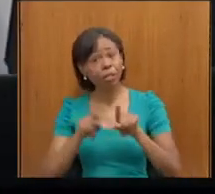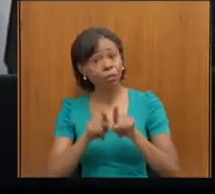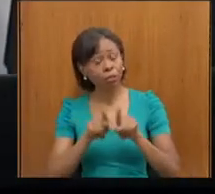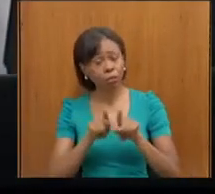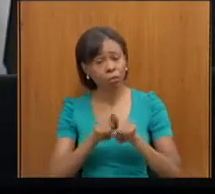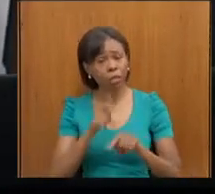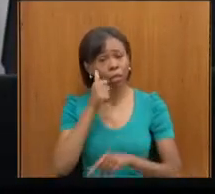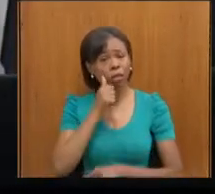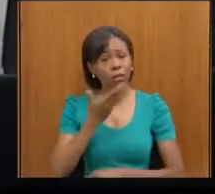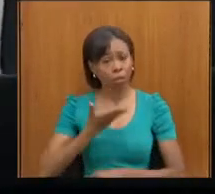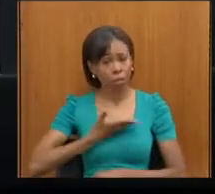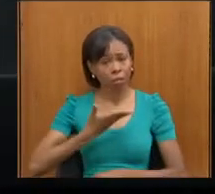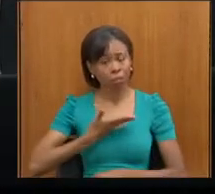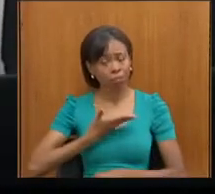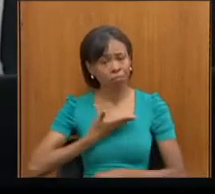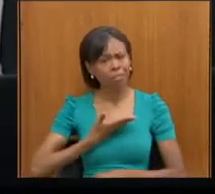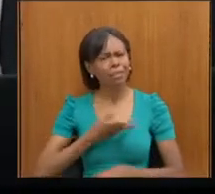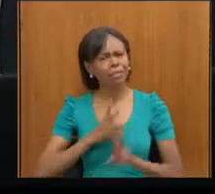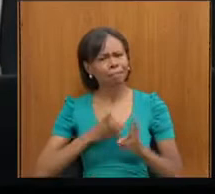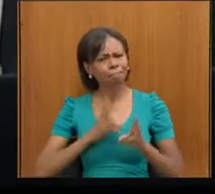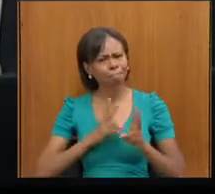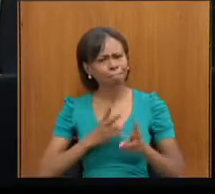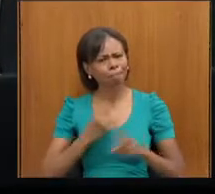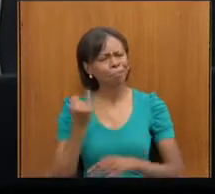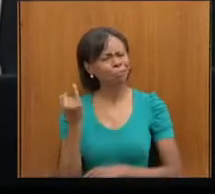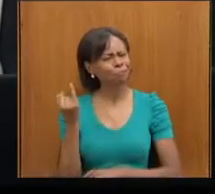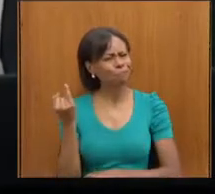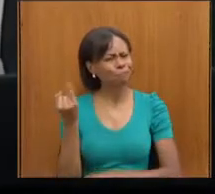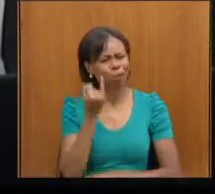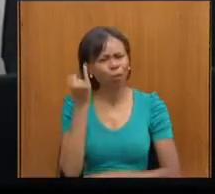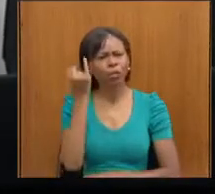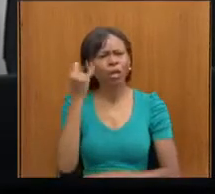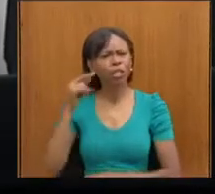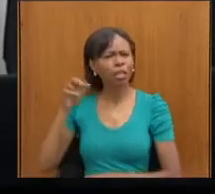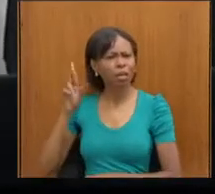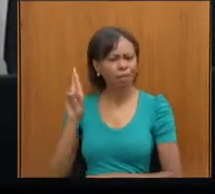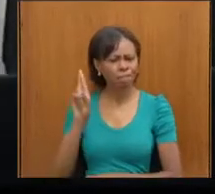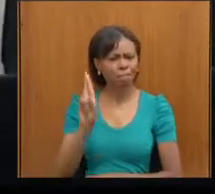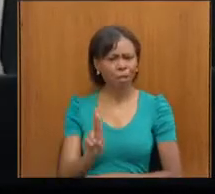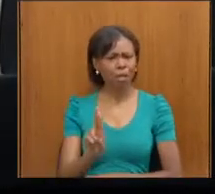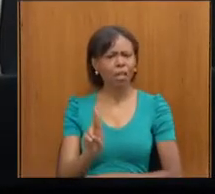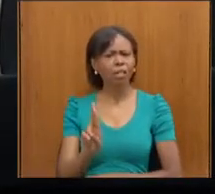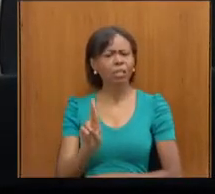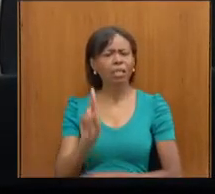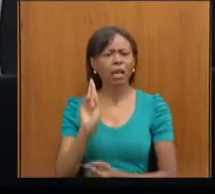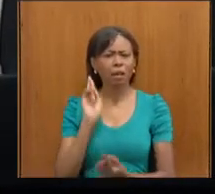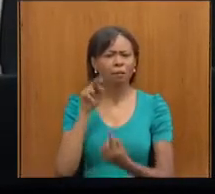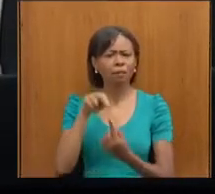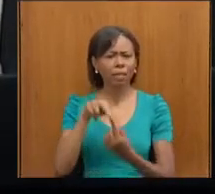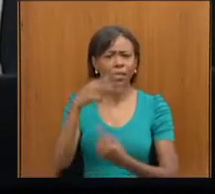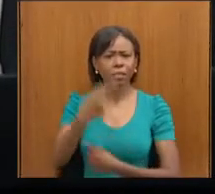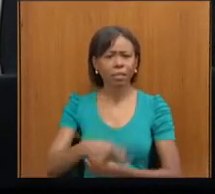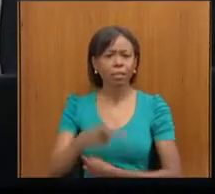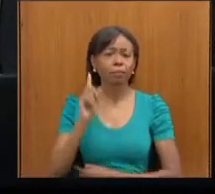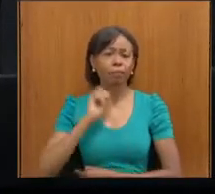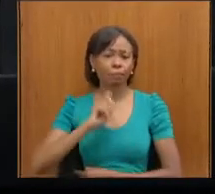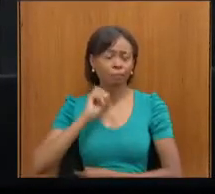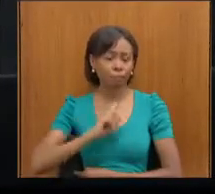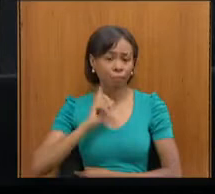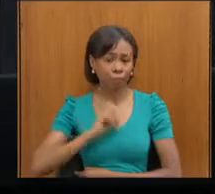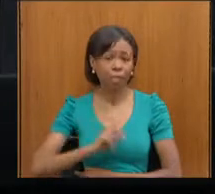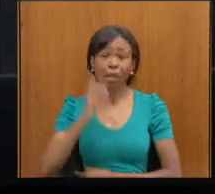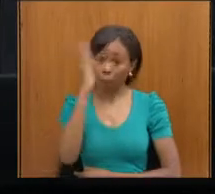companheira, pessoa importantíssima, referência mineira, também uma referência